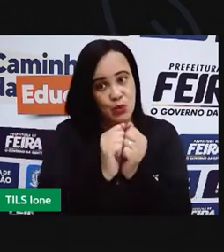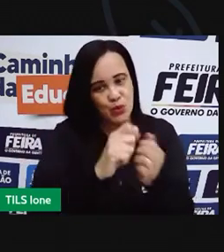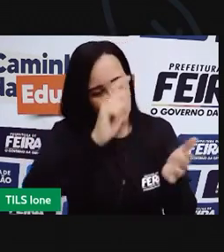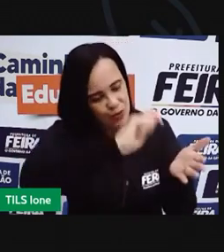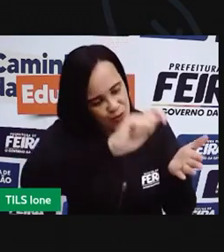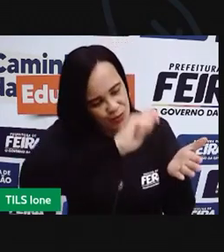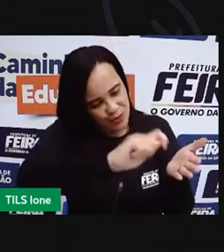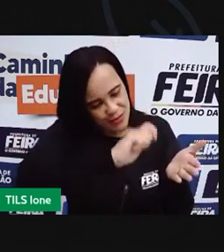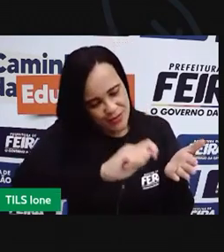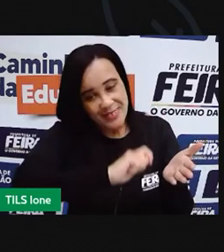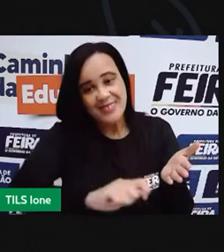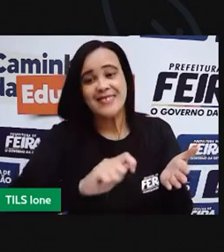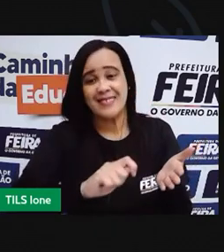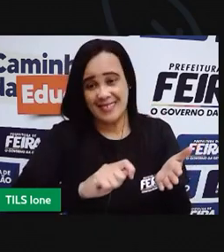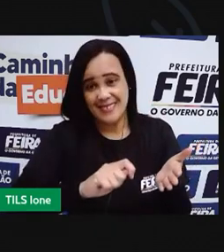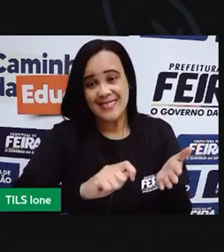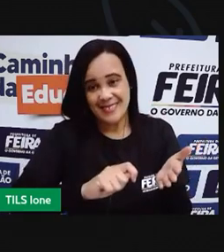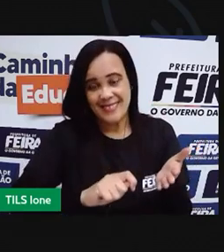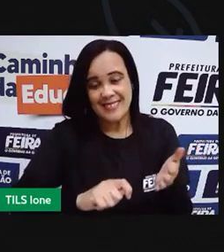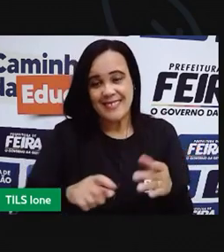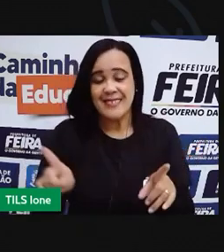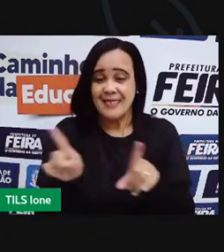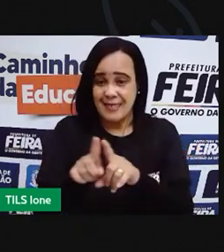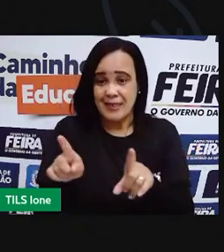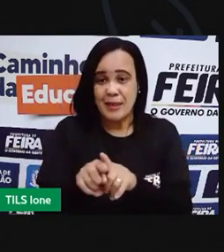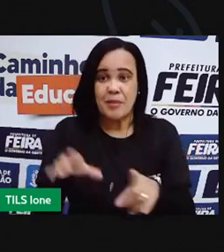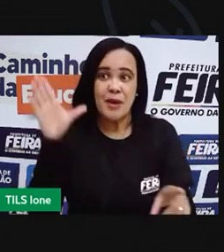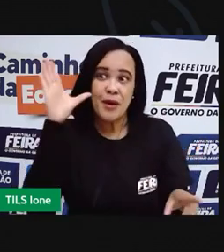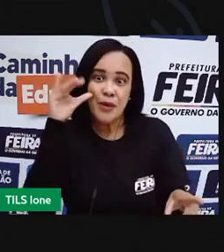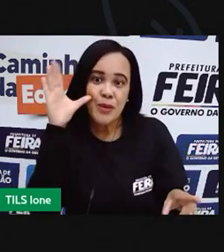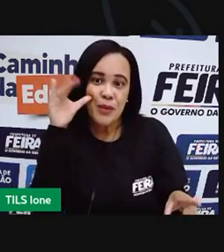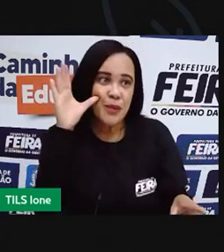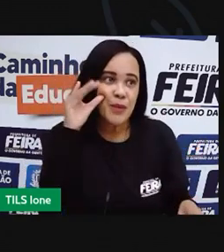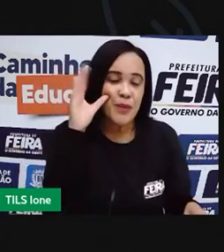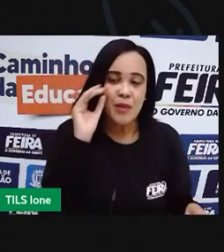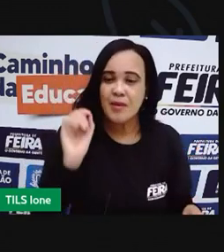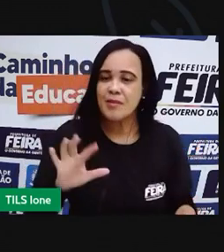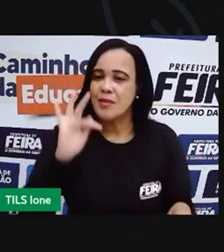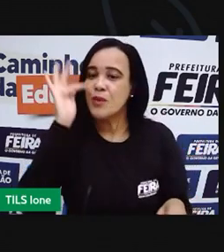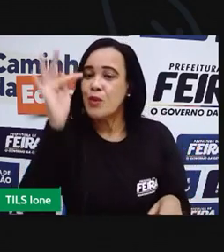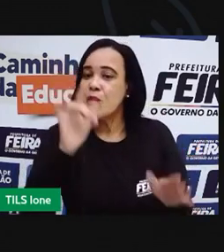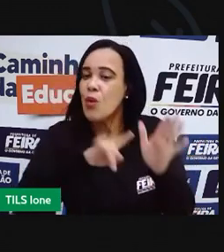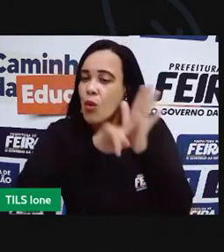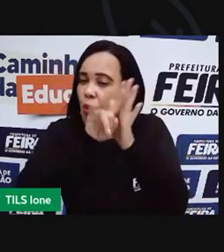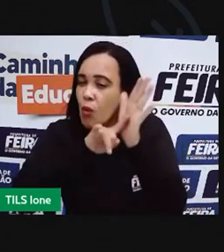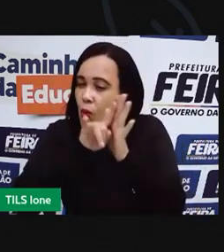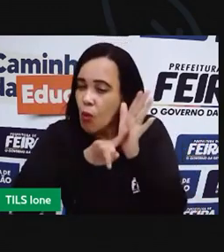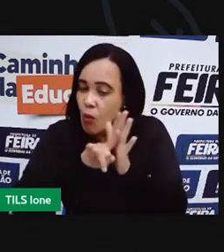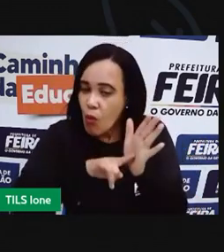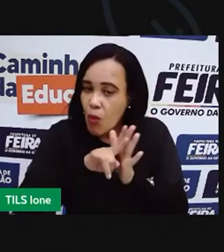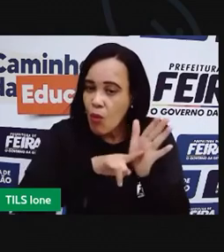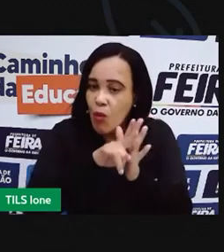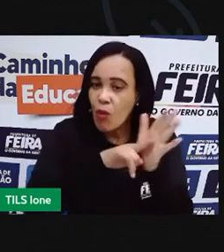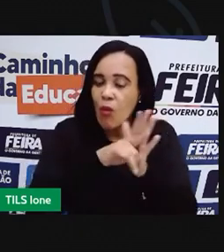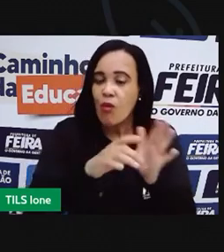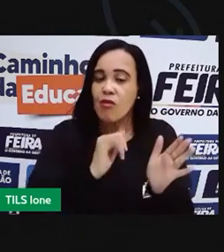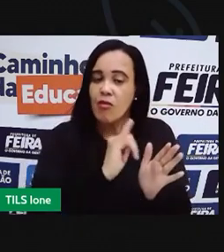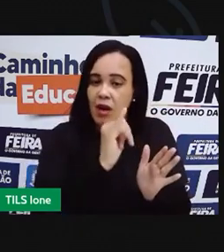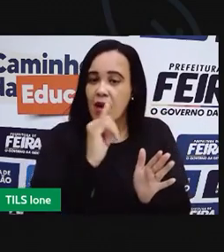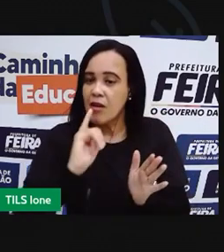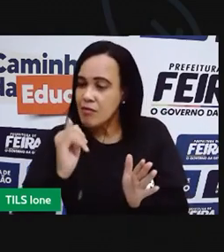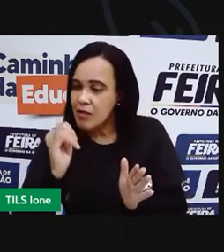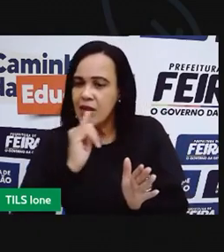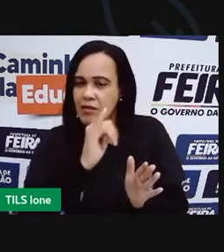aí com curiosidade para especiar e conhecer essas fábulas que a gente